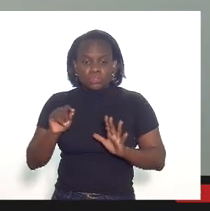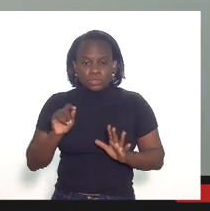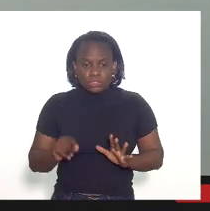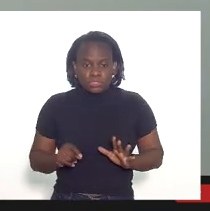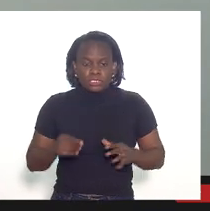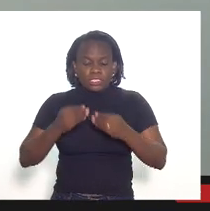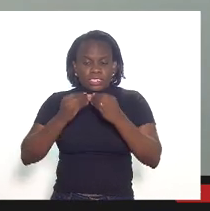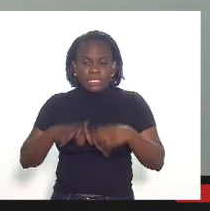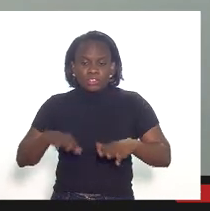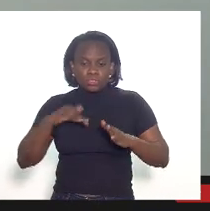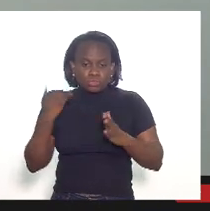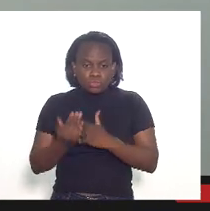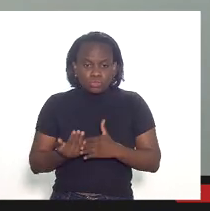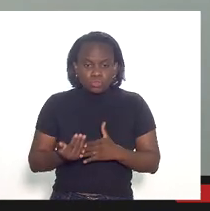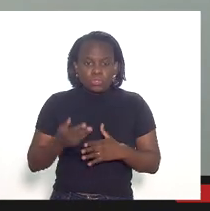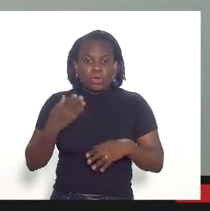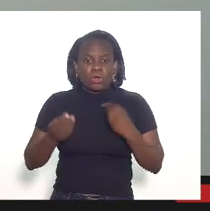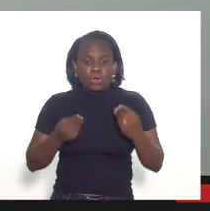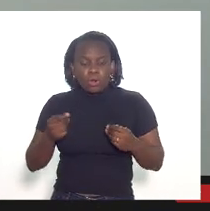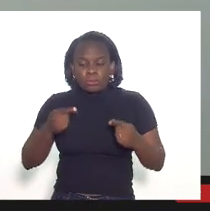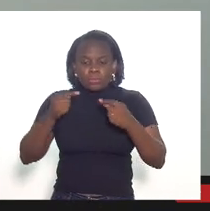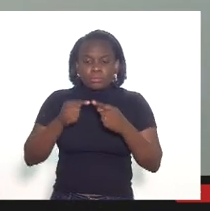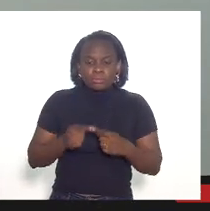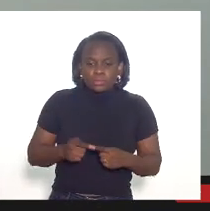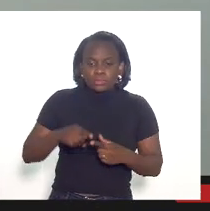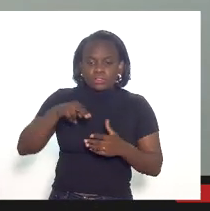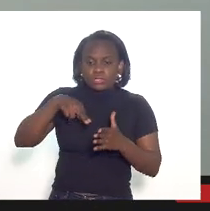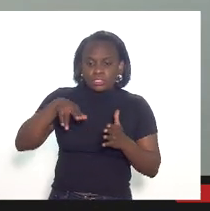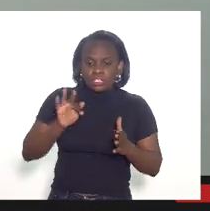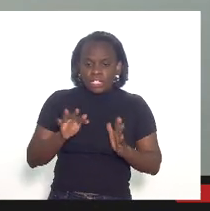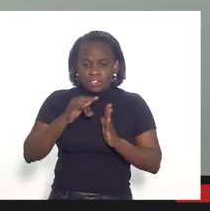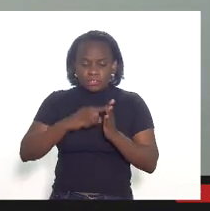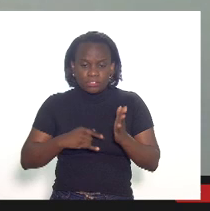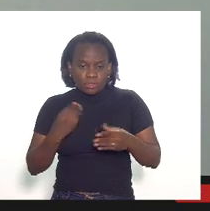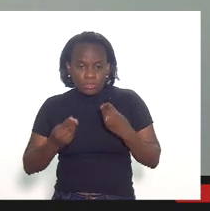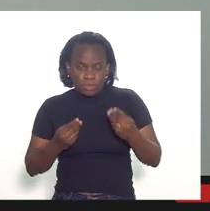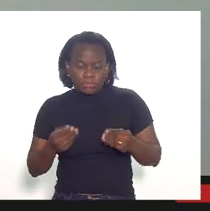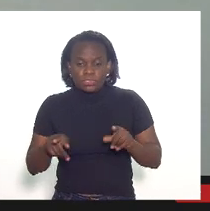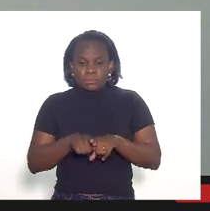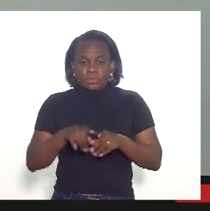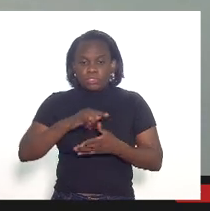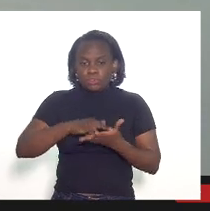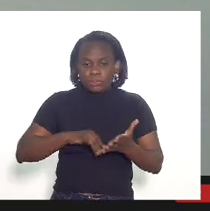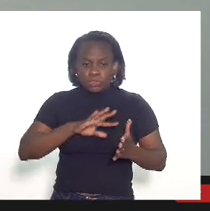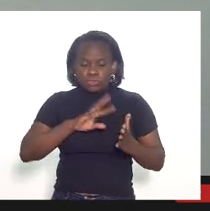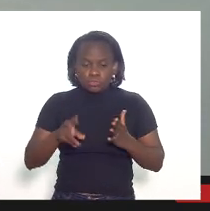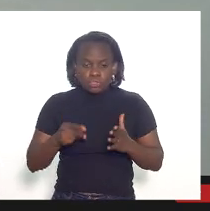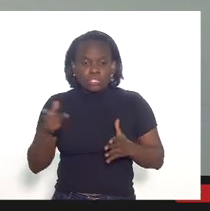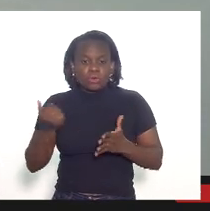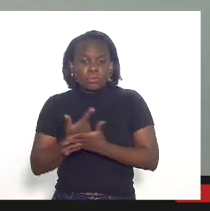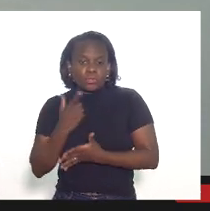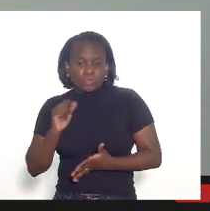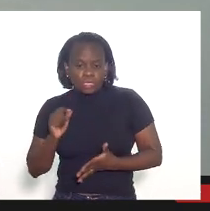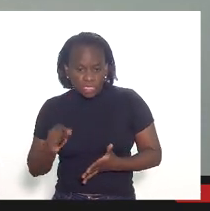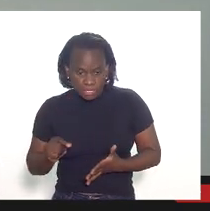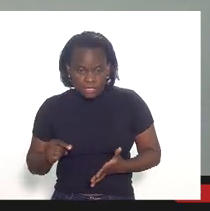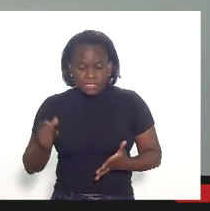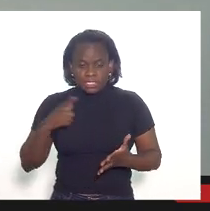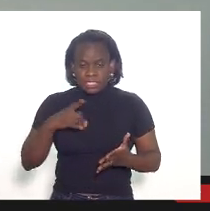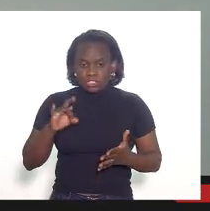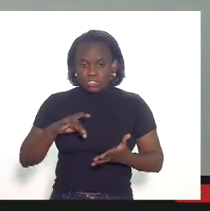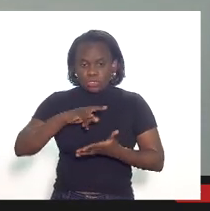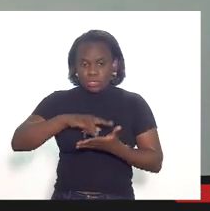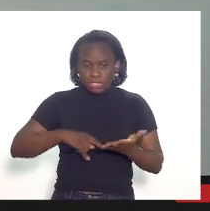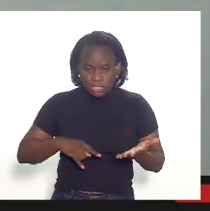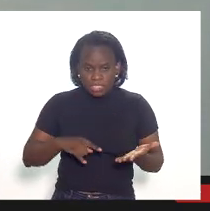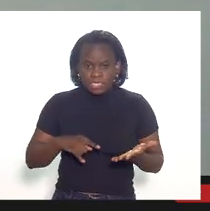completo como eu atesto com as notas fiscais como eu atesto com os documentos envolvidos o ele comprou quando nós temos apenas contratos